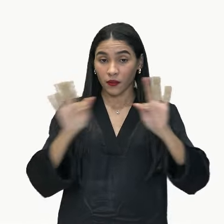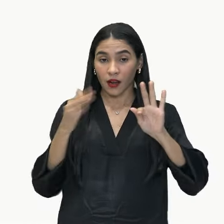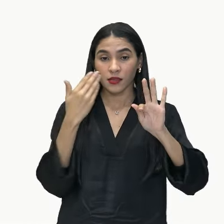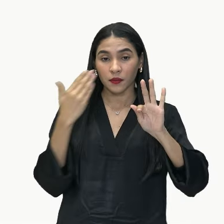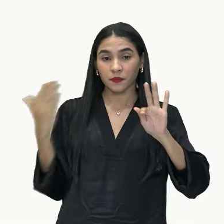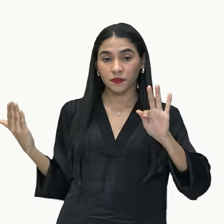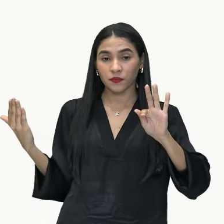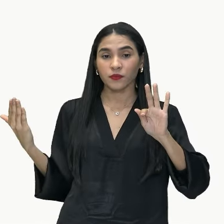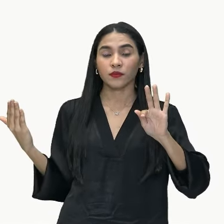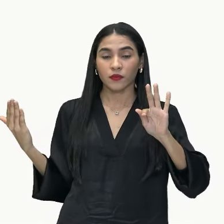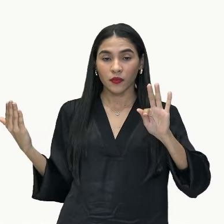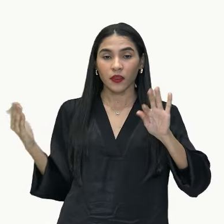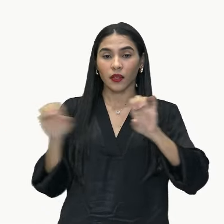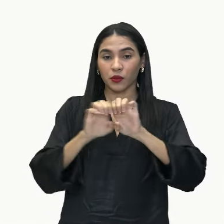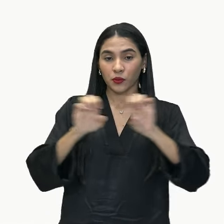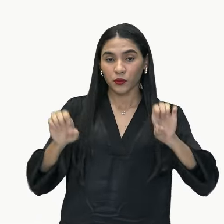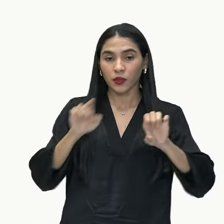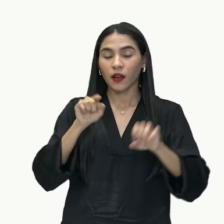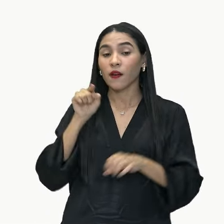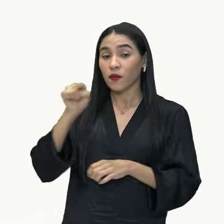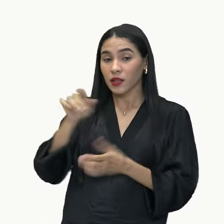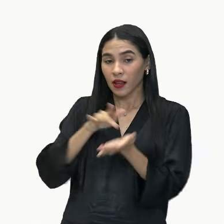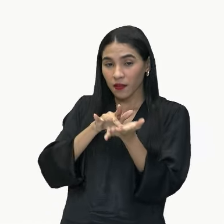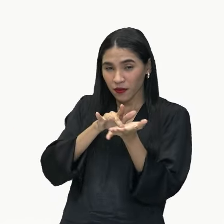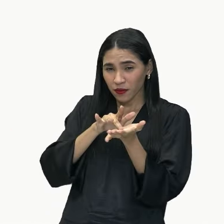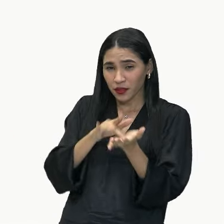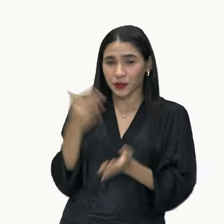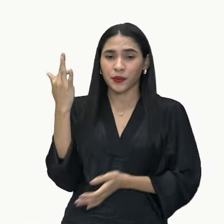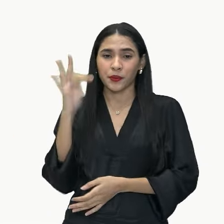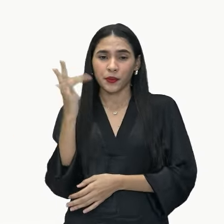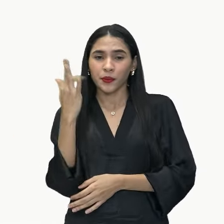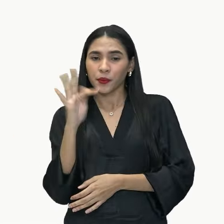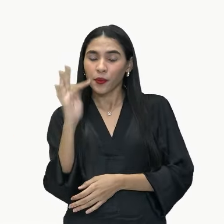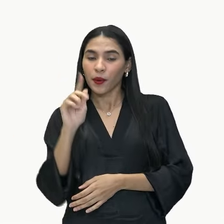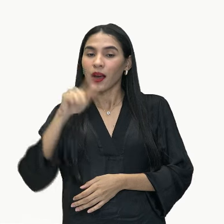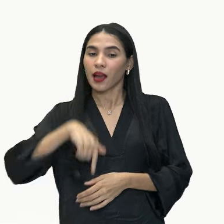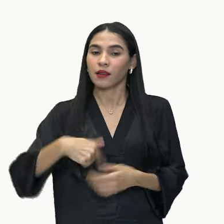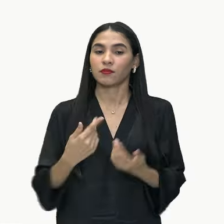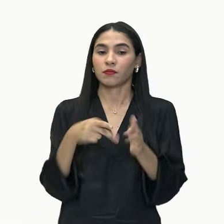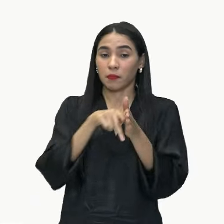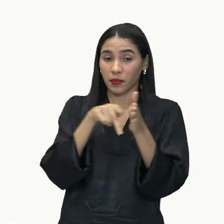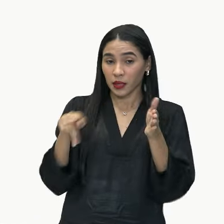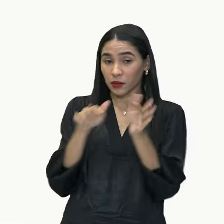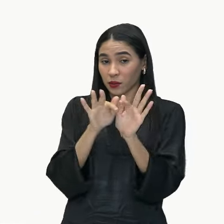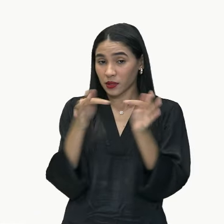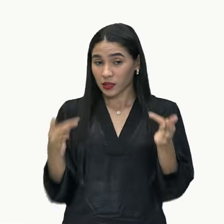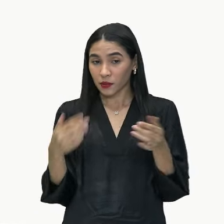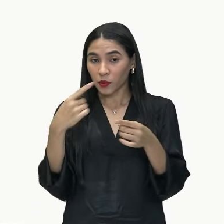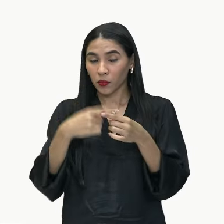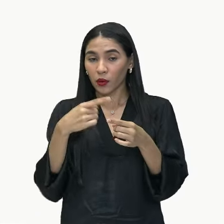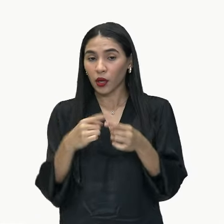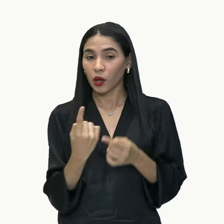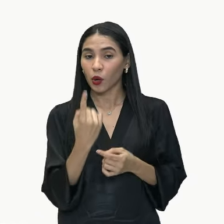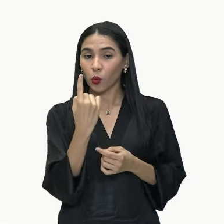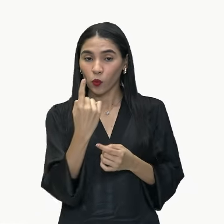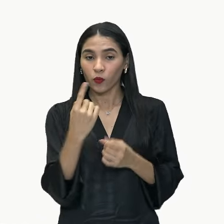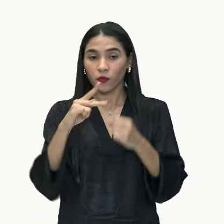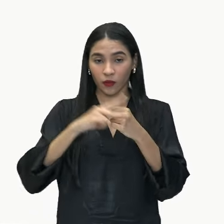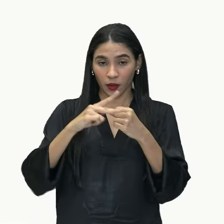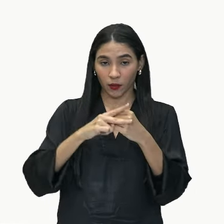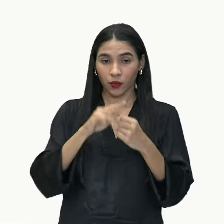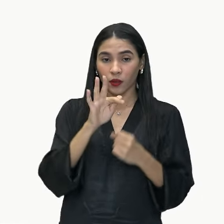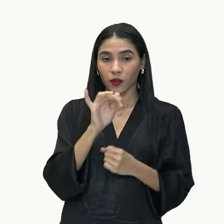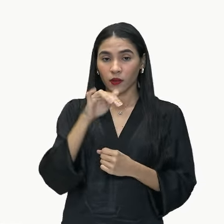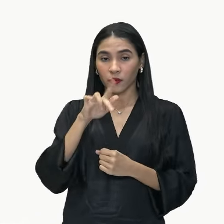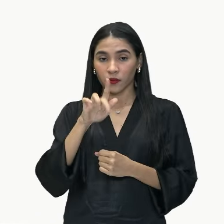Nessa construção aqui, você finge dor, eu tenho um período simples, tá? Porque eu só tenho uma forma verbal, finge. E